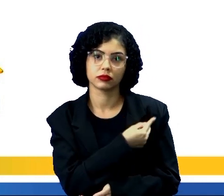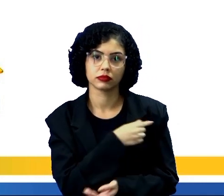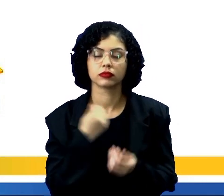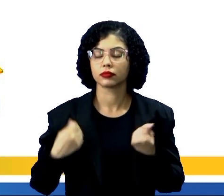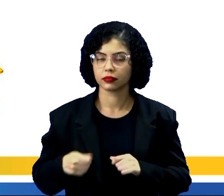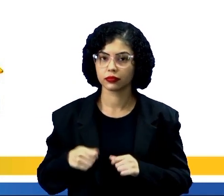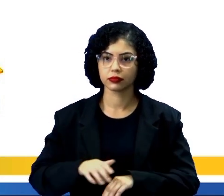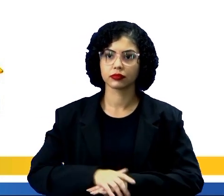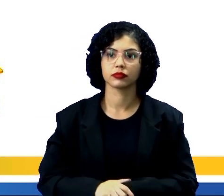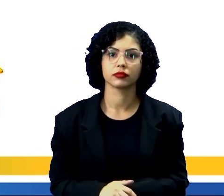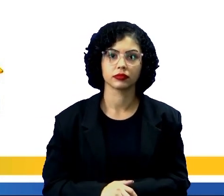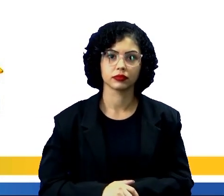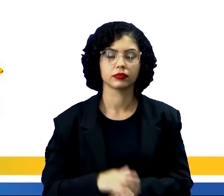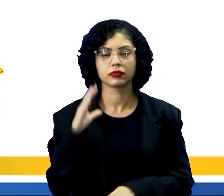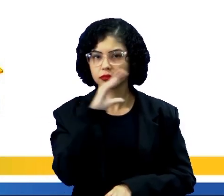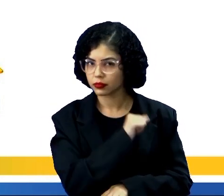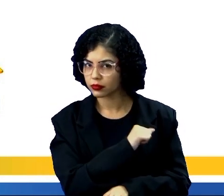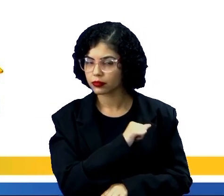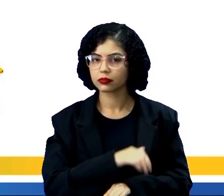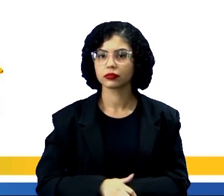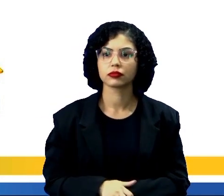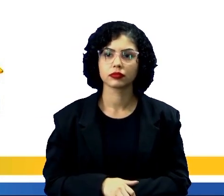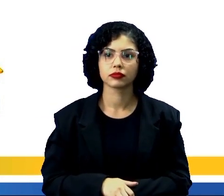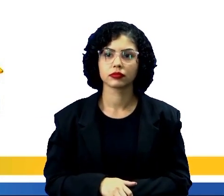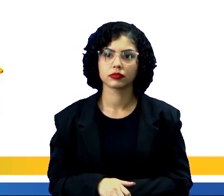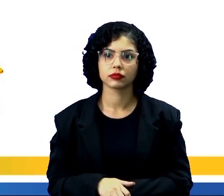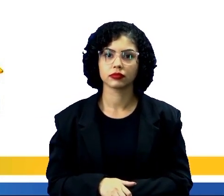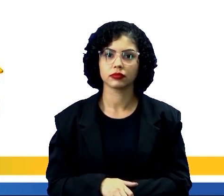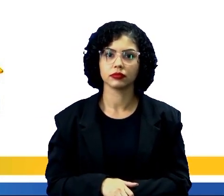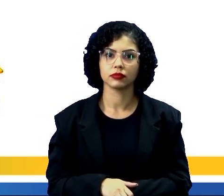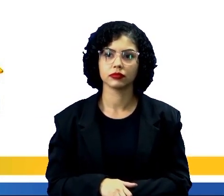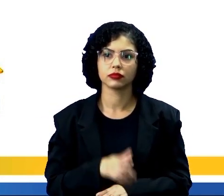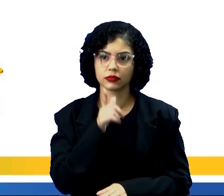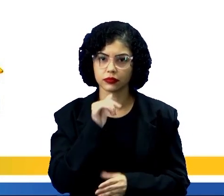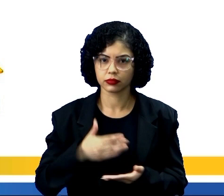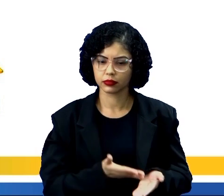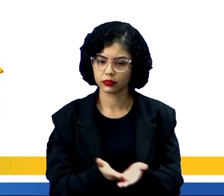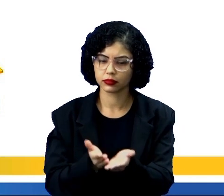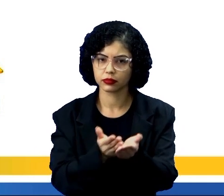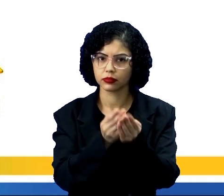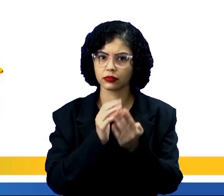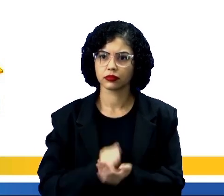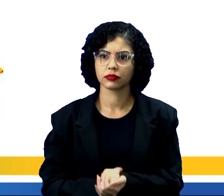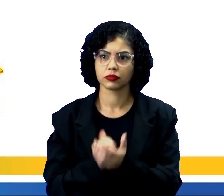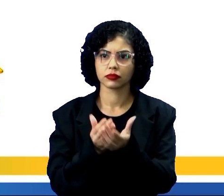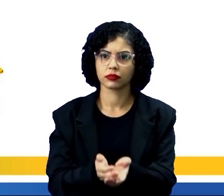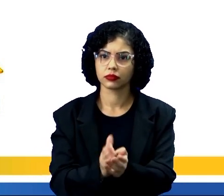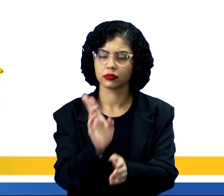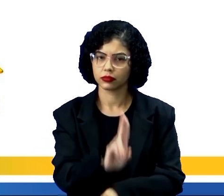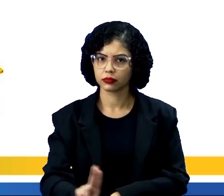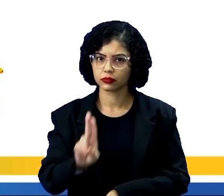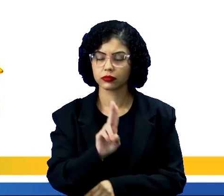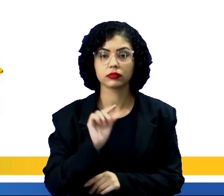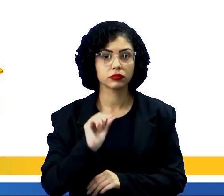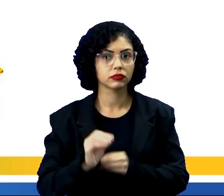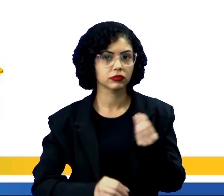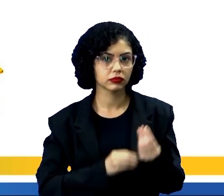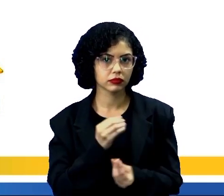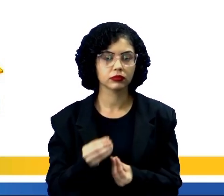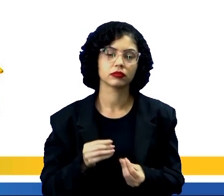precisamos, né? Mais rápido, é por água, é por terra. Então, nós vamos utilizar